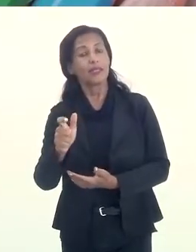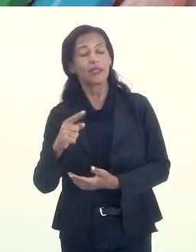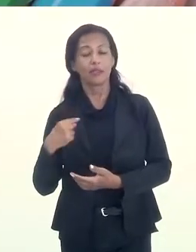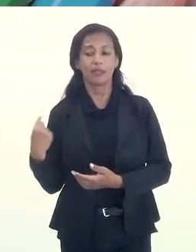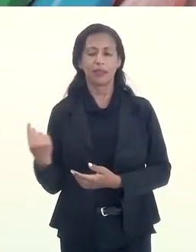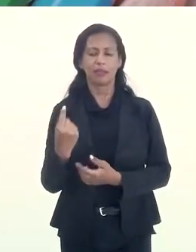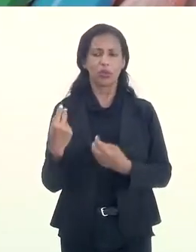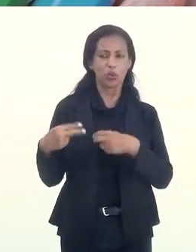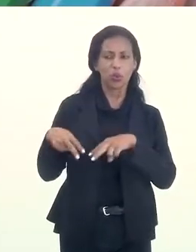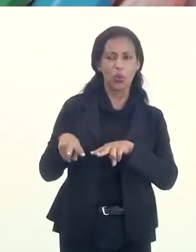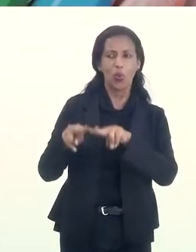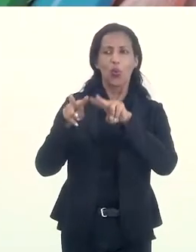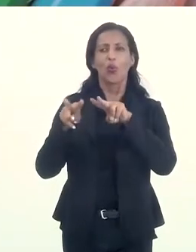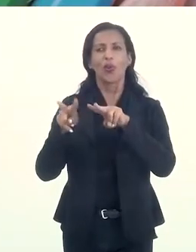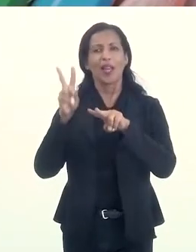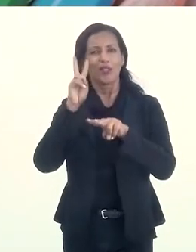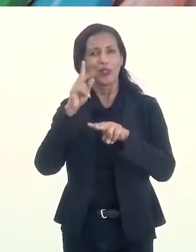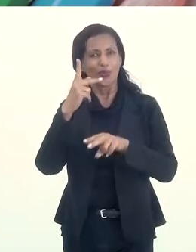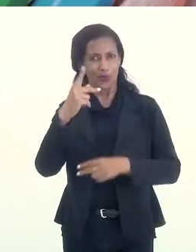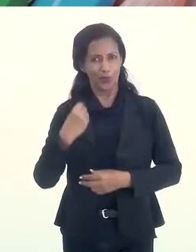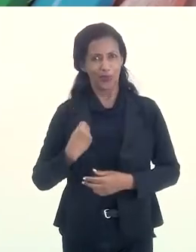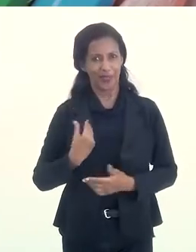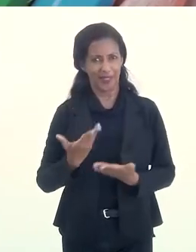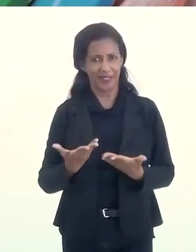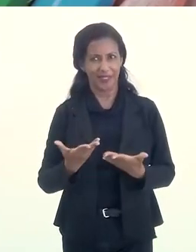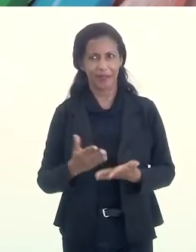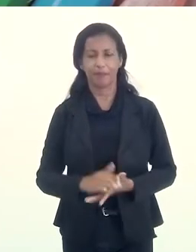interessante para a gente olhar a história de vocês.